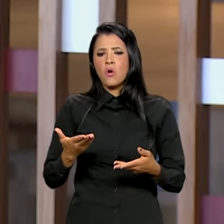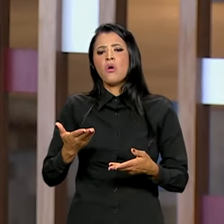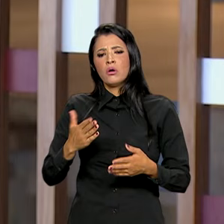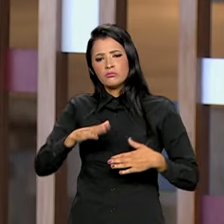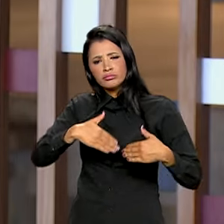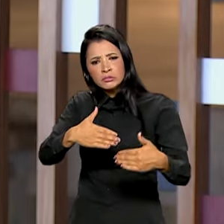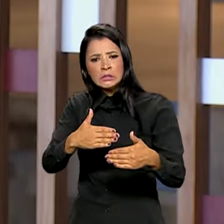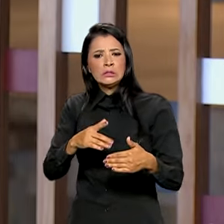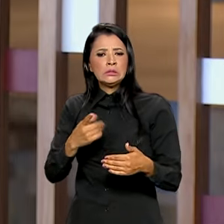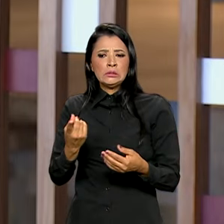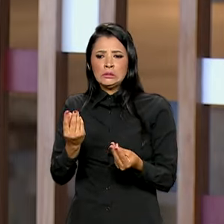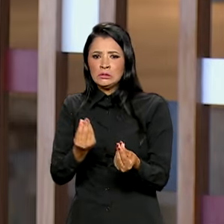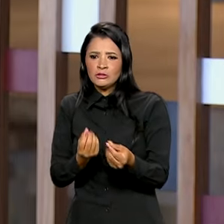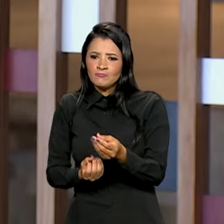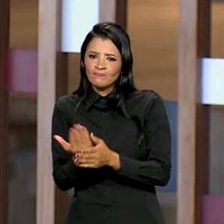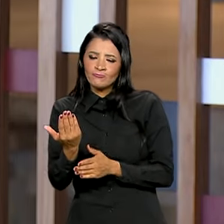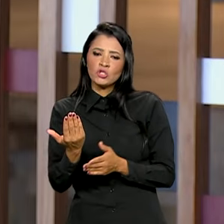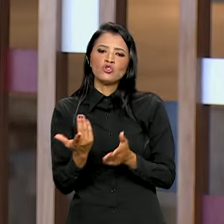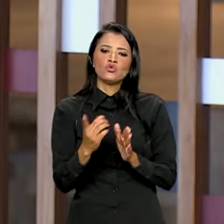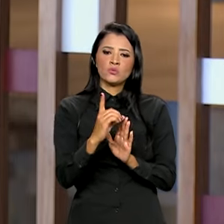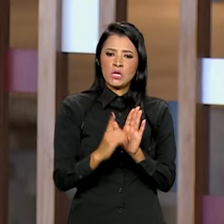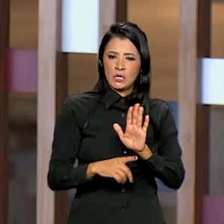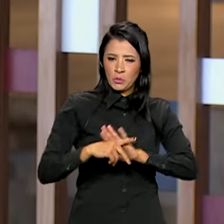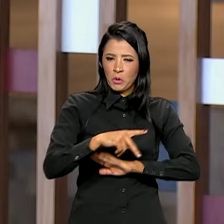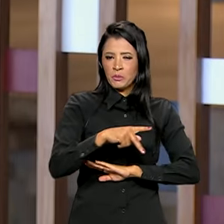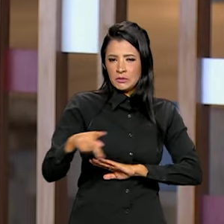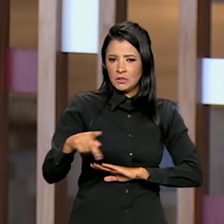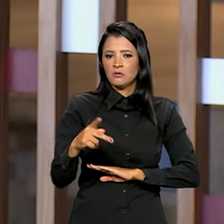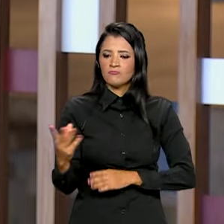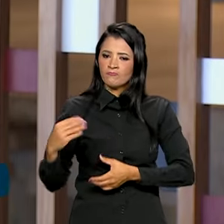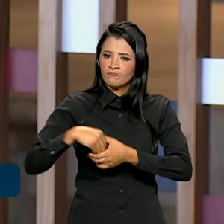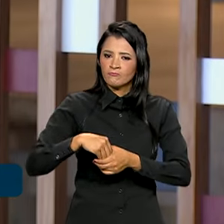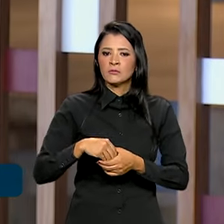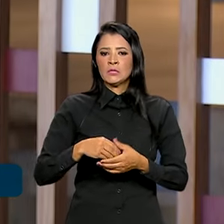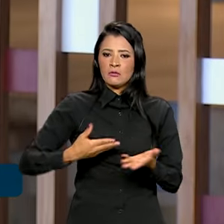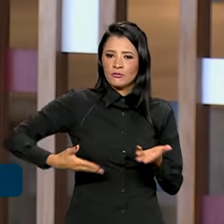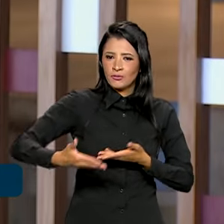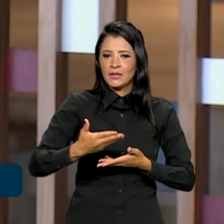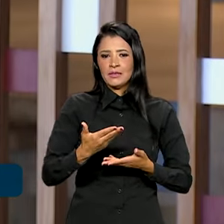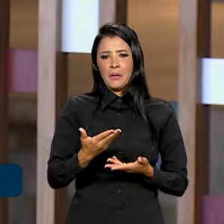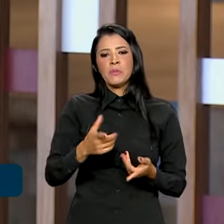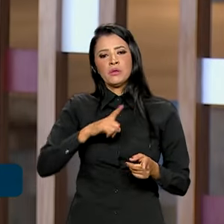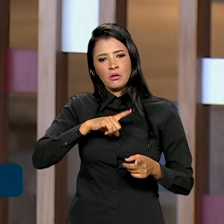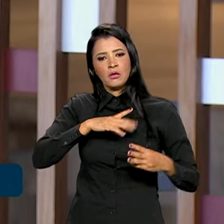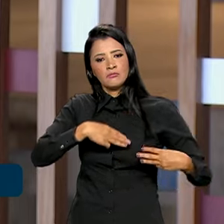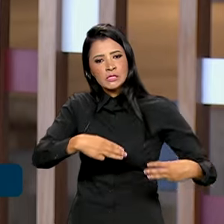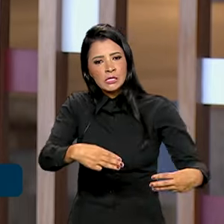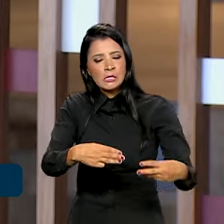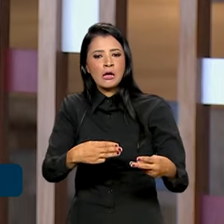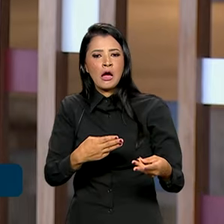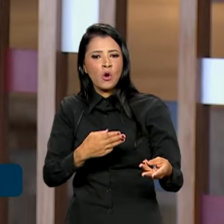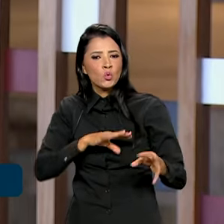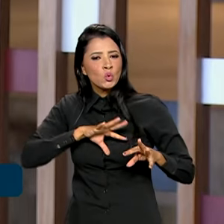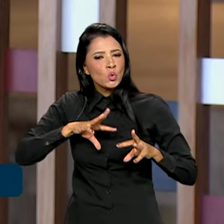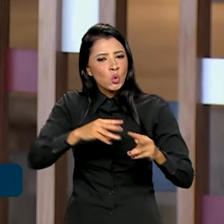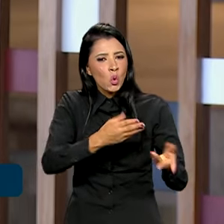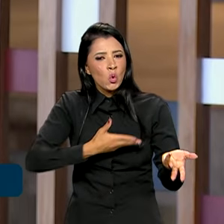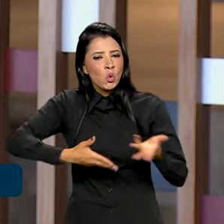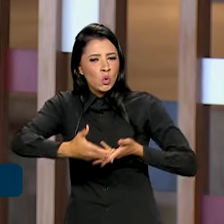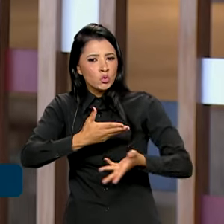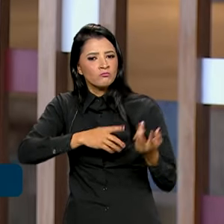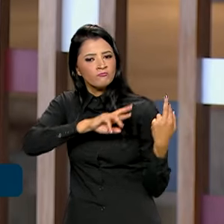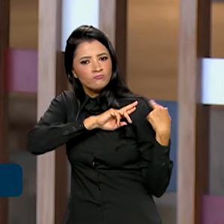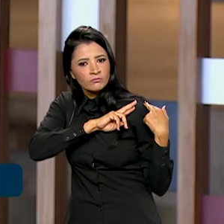construção de um decreto presidencial para que envolva interministerial, para que envolva todos os ministérios nessa